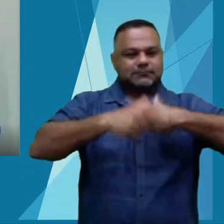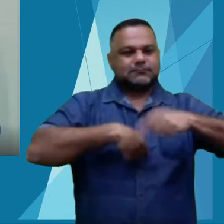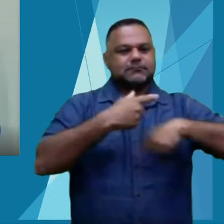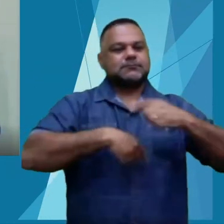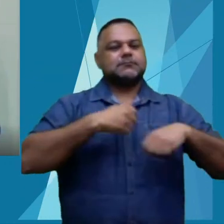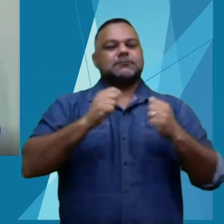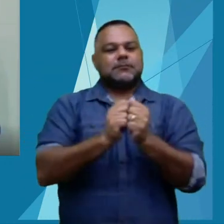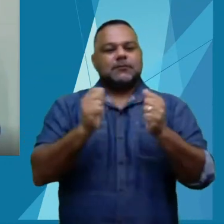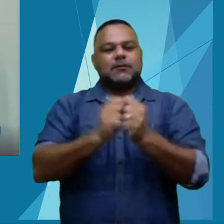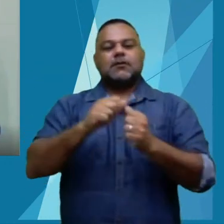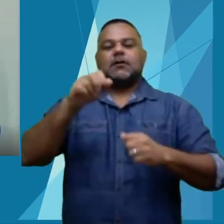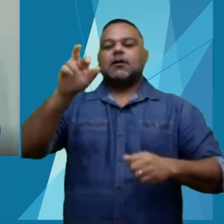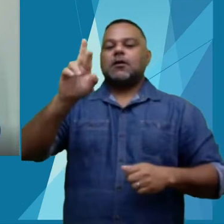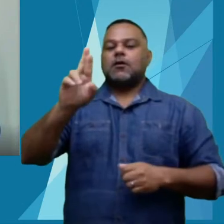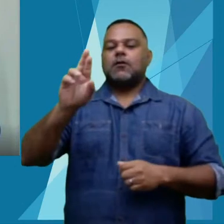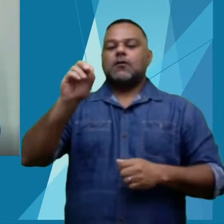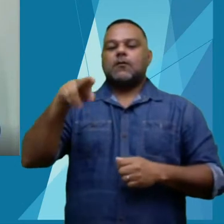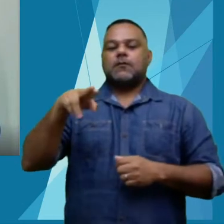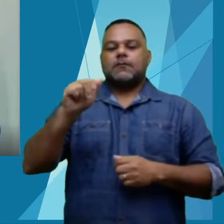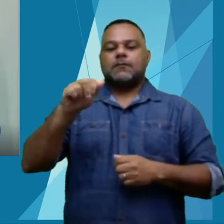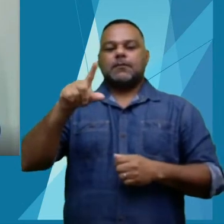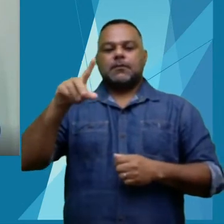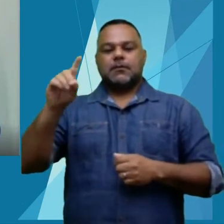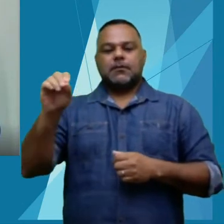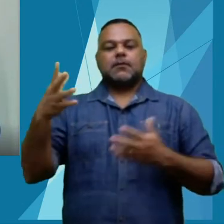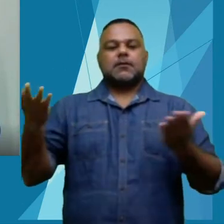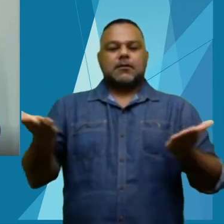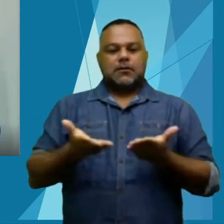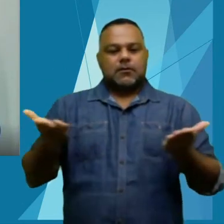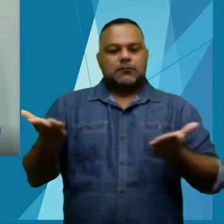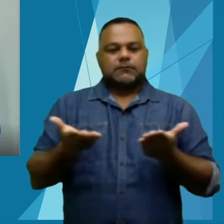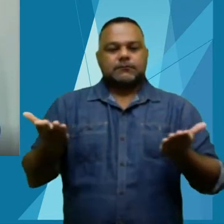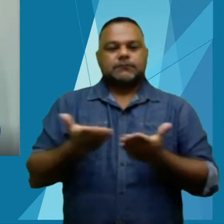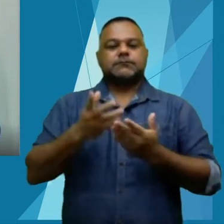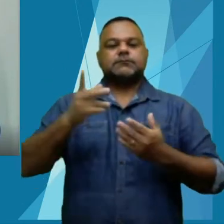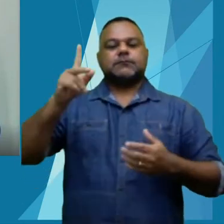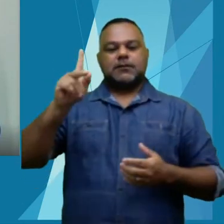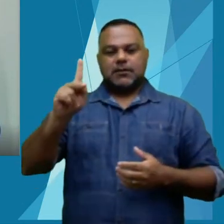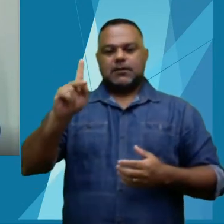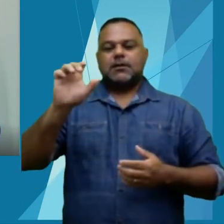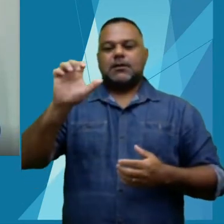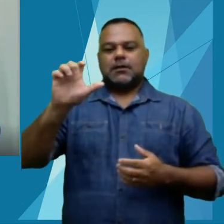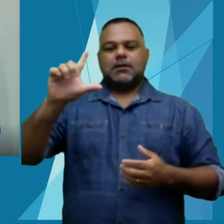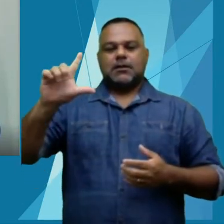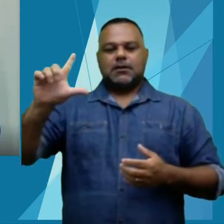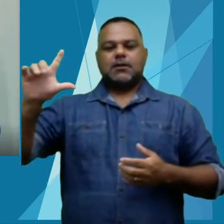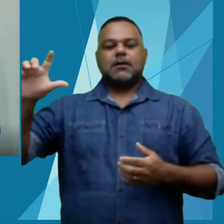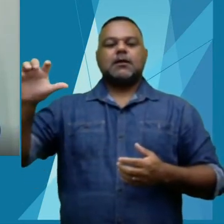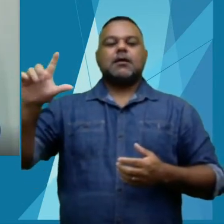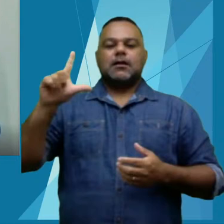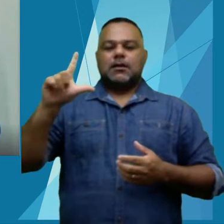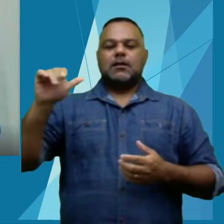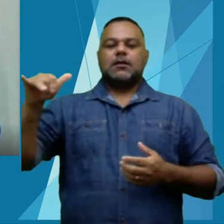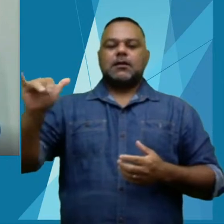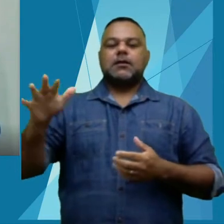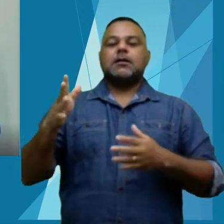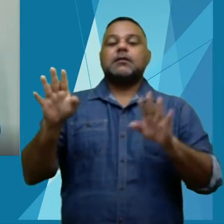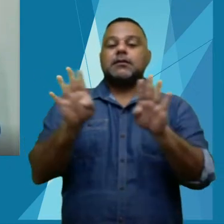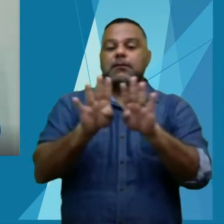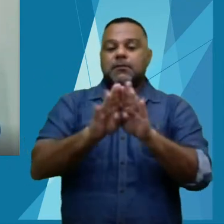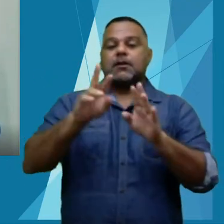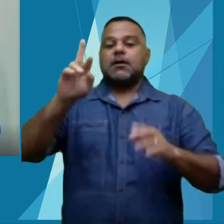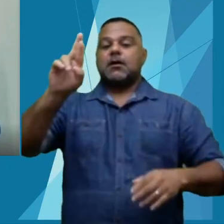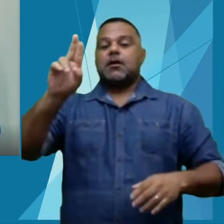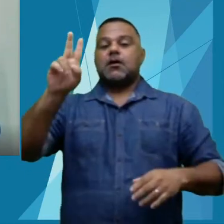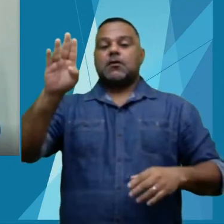que é o Ronaldo. E, agora, além da Kelly, o Ronaldo também faz parte, a Rúbia, né, que